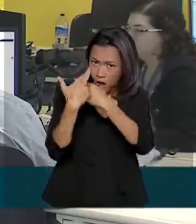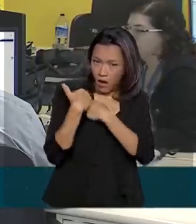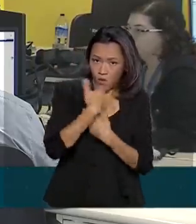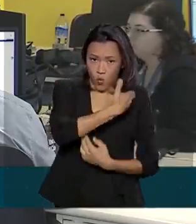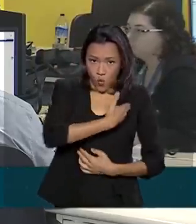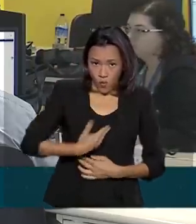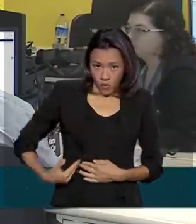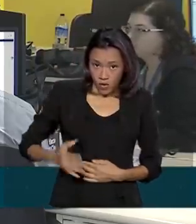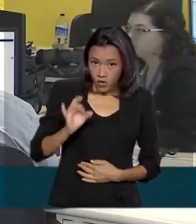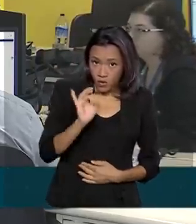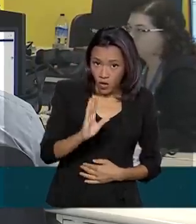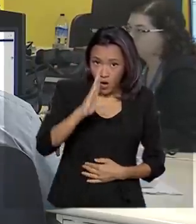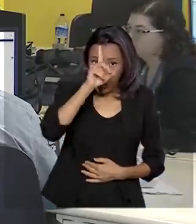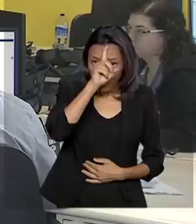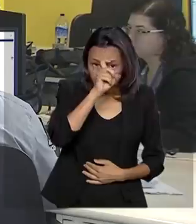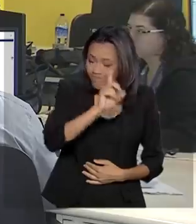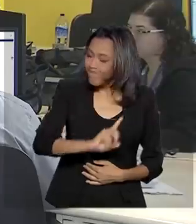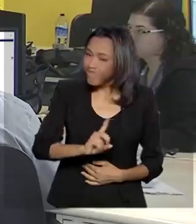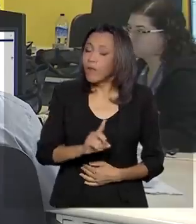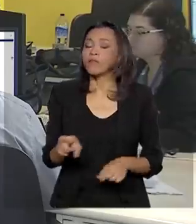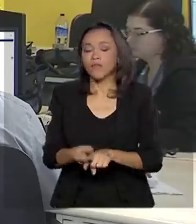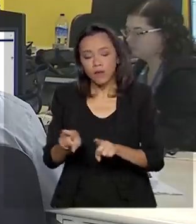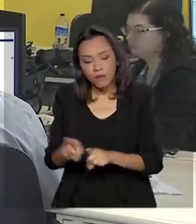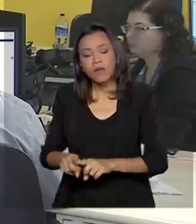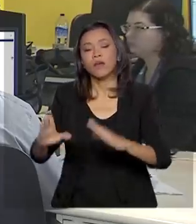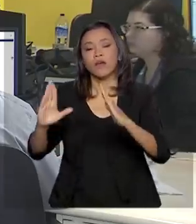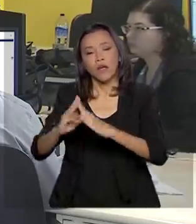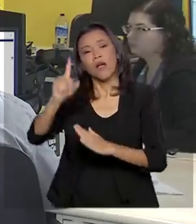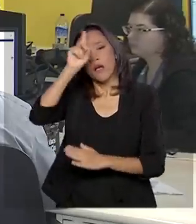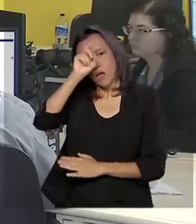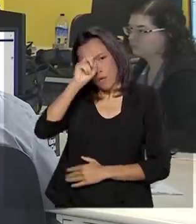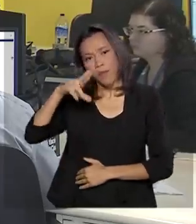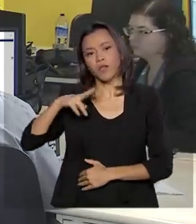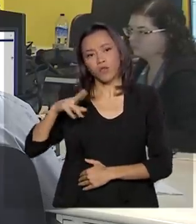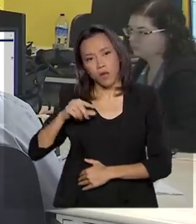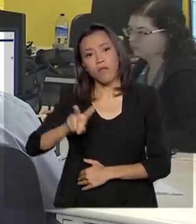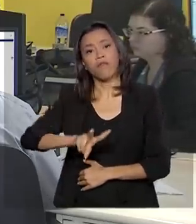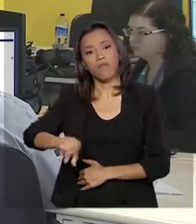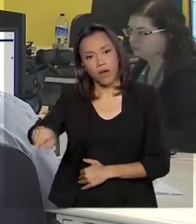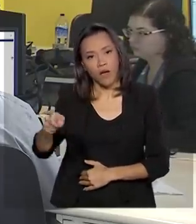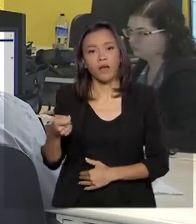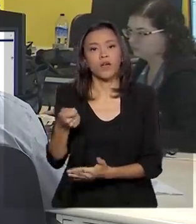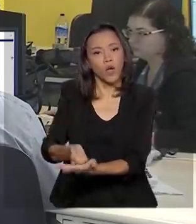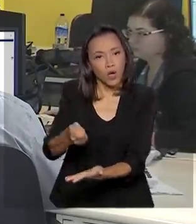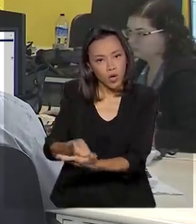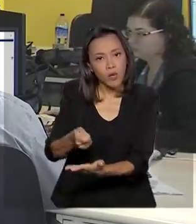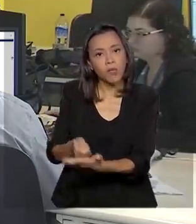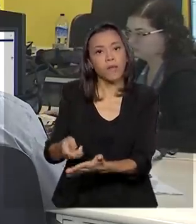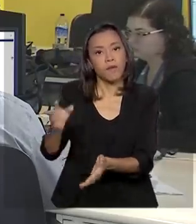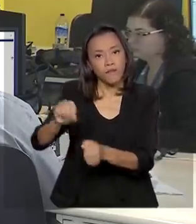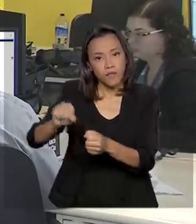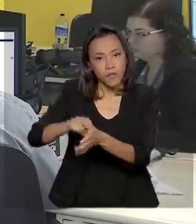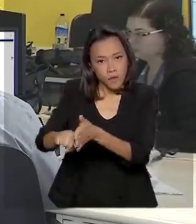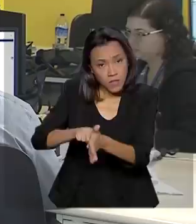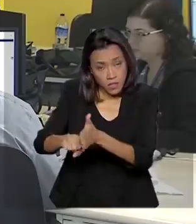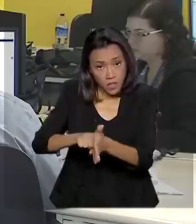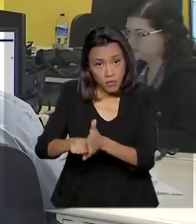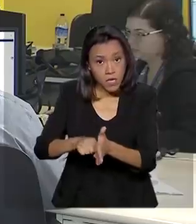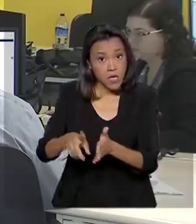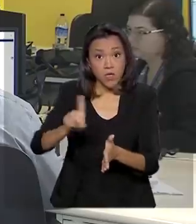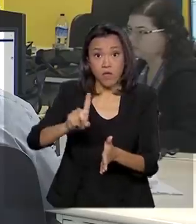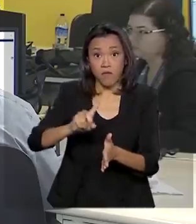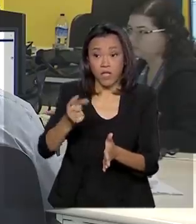também vão ter que cobrir o exame para diagnosticar o vírus sem custo adicional para os beneficiários. A portaria publicada hoje